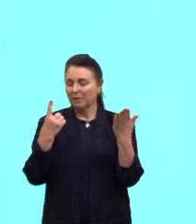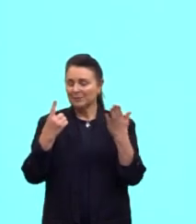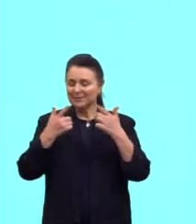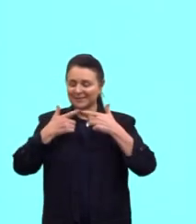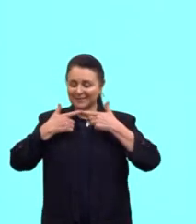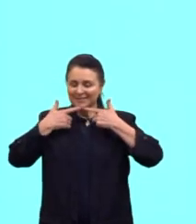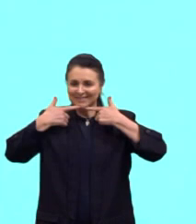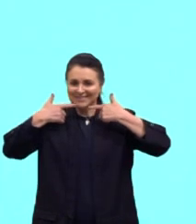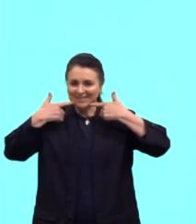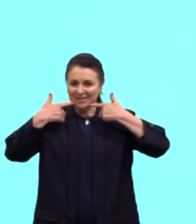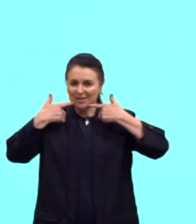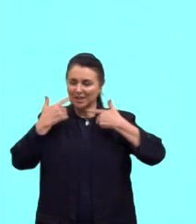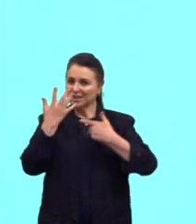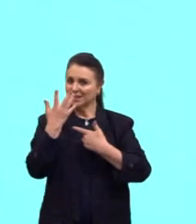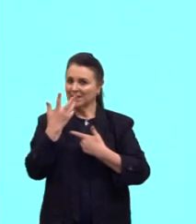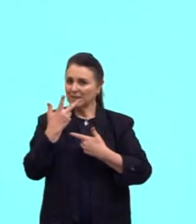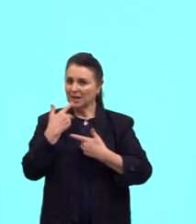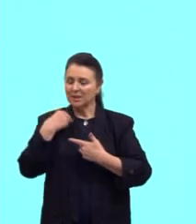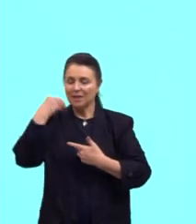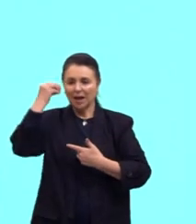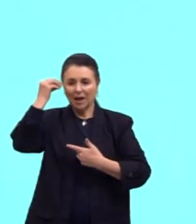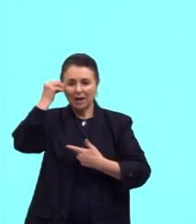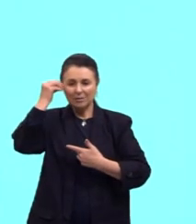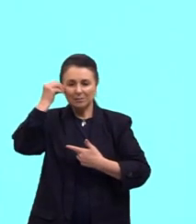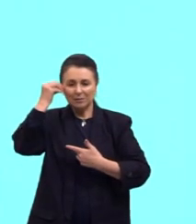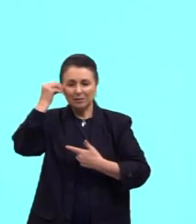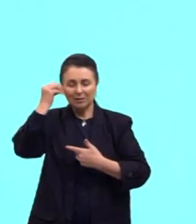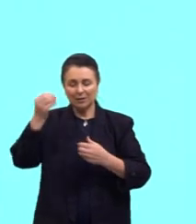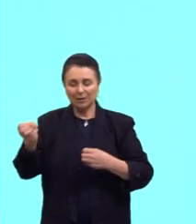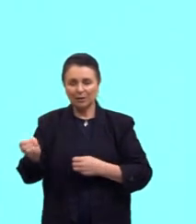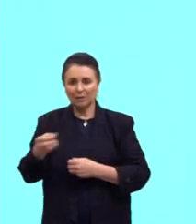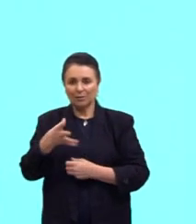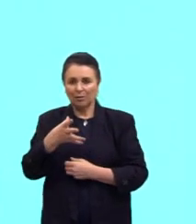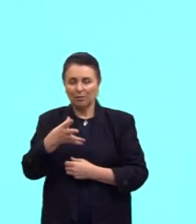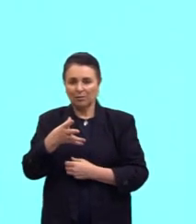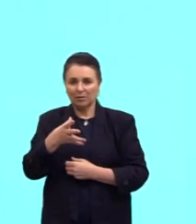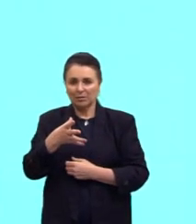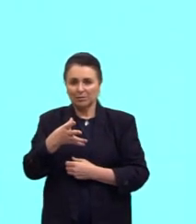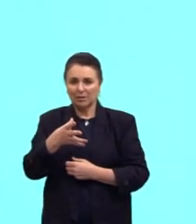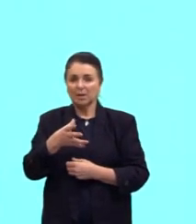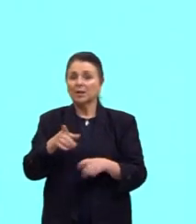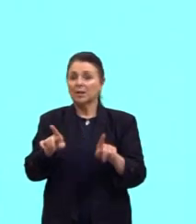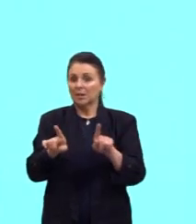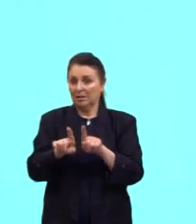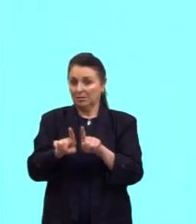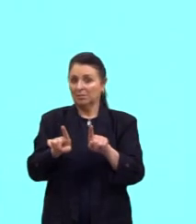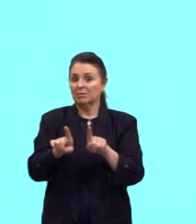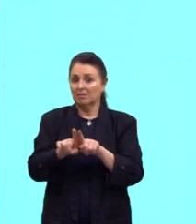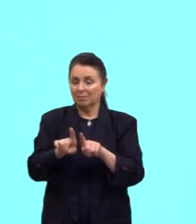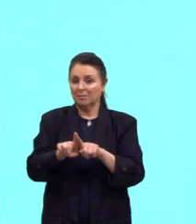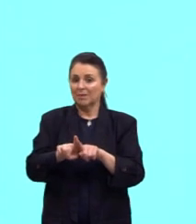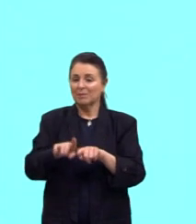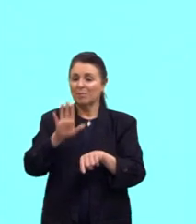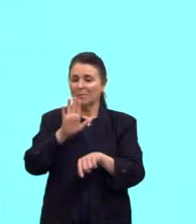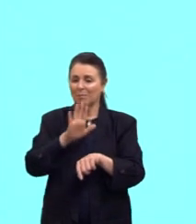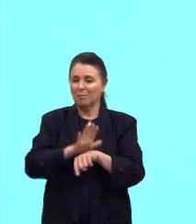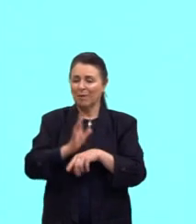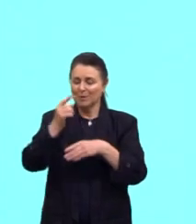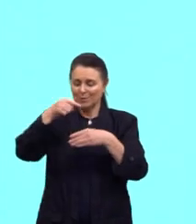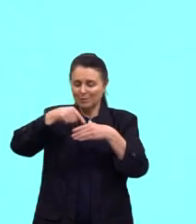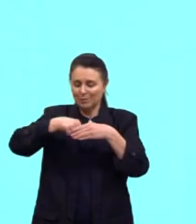uma criança é que as experiências são novas e, ainda além disso, mais intensas.